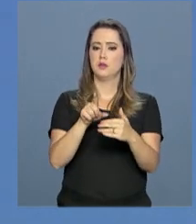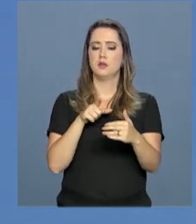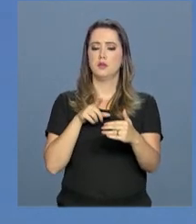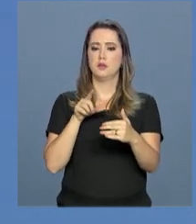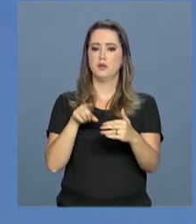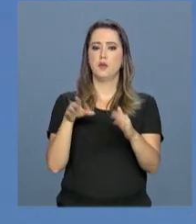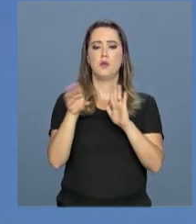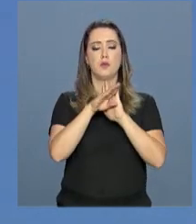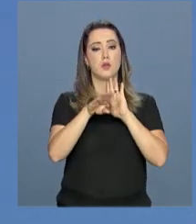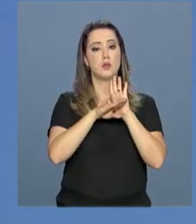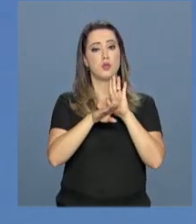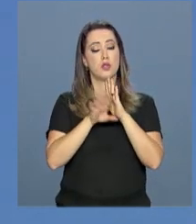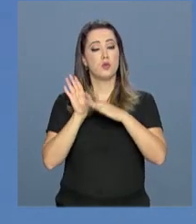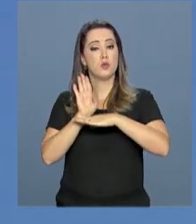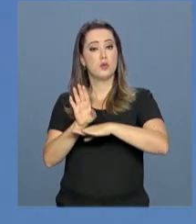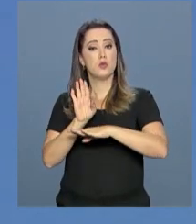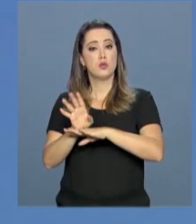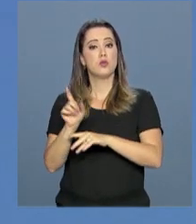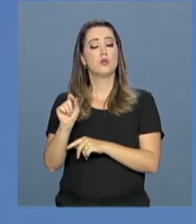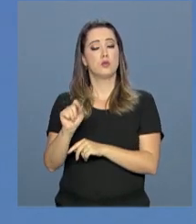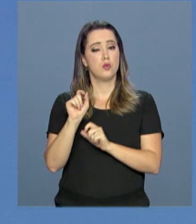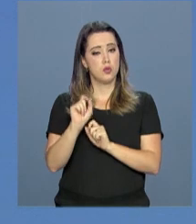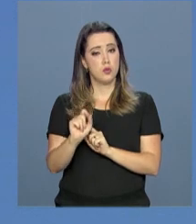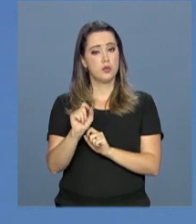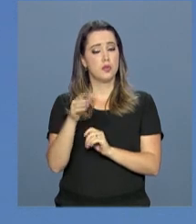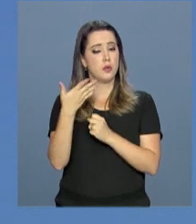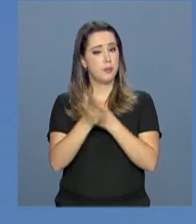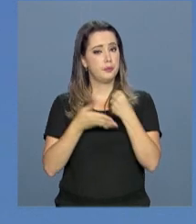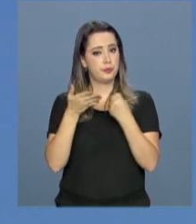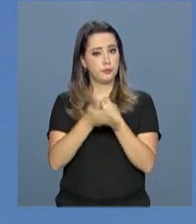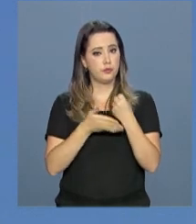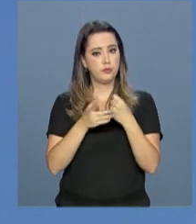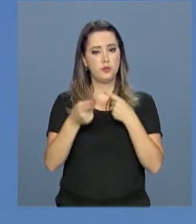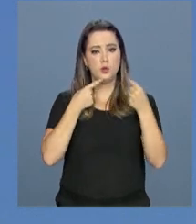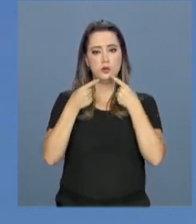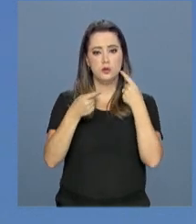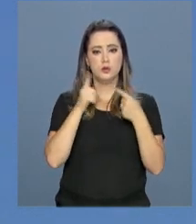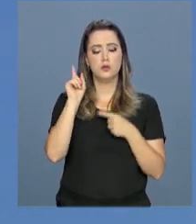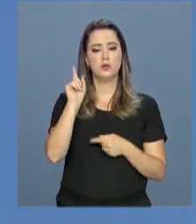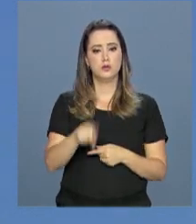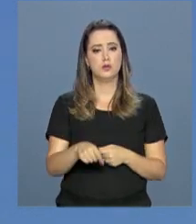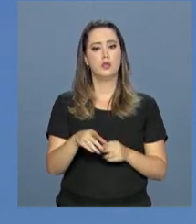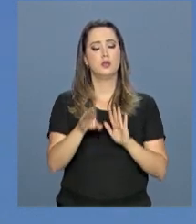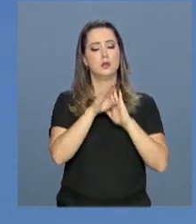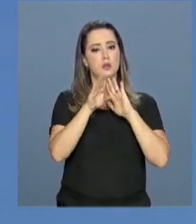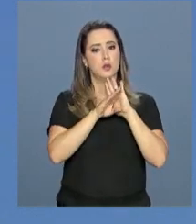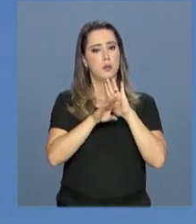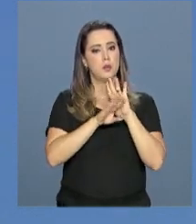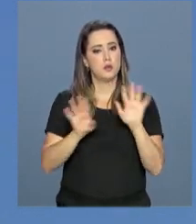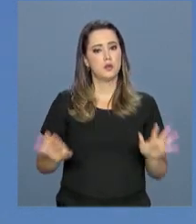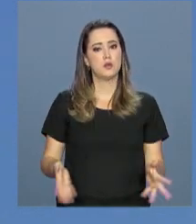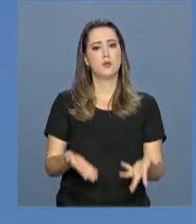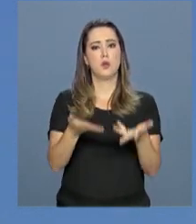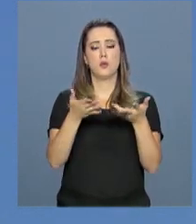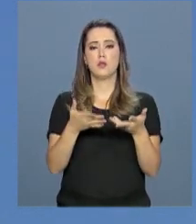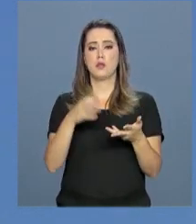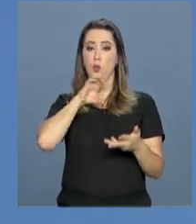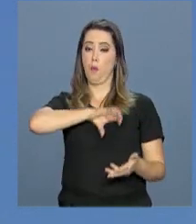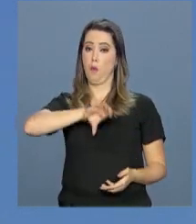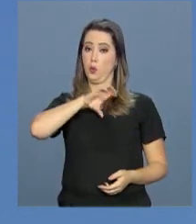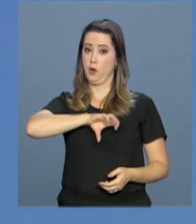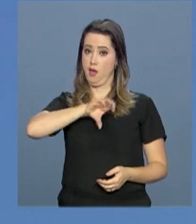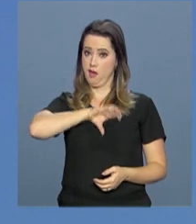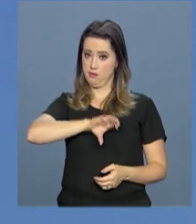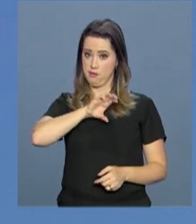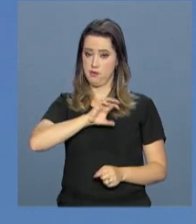projeto de cooperação e o que tem sido basicamente discutido são projetos de promoção da língua portuguesa ou